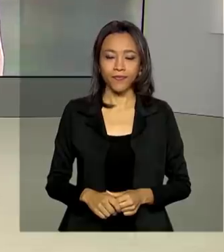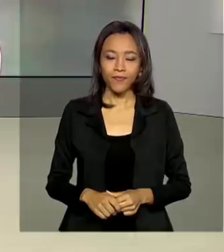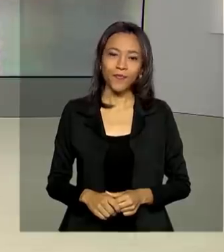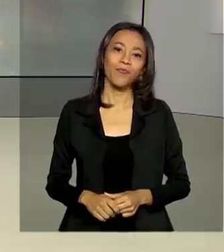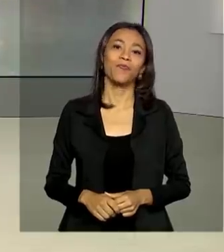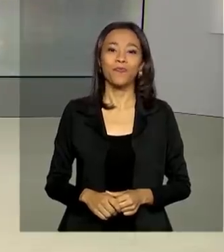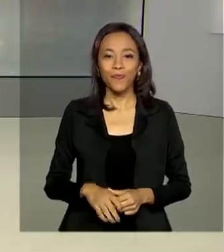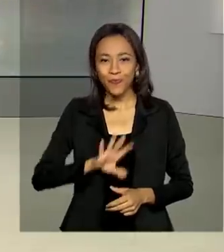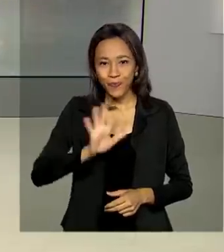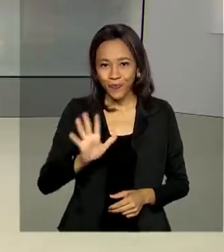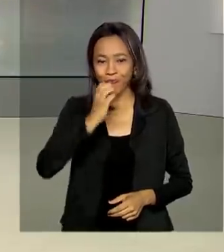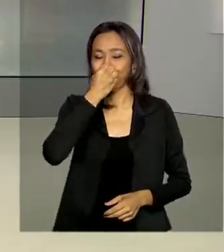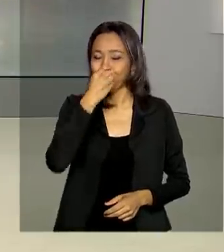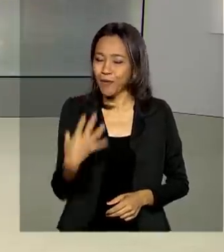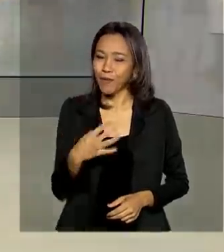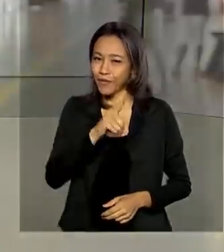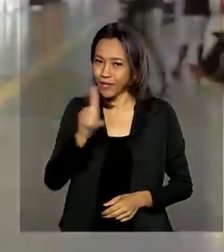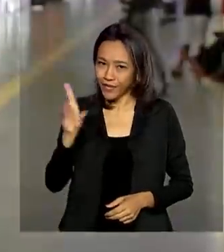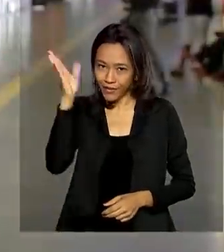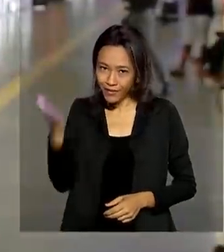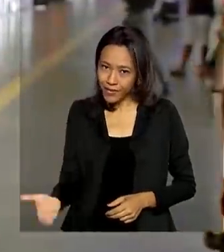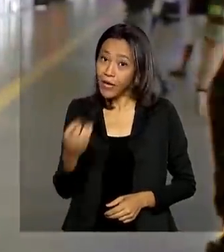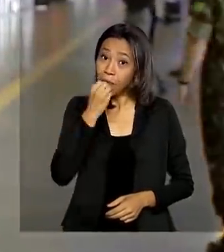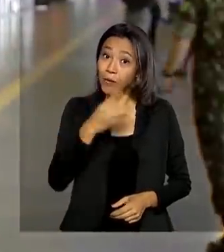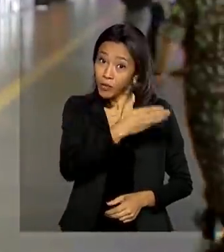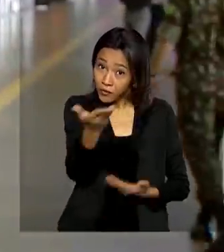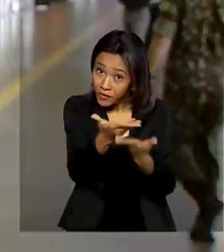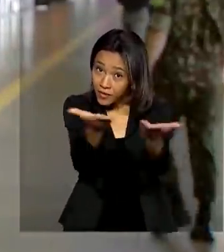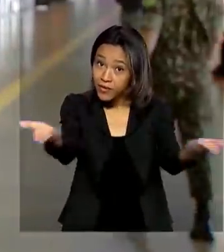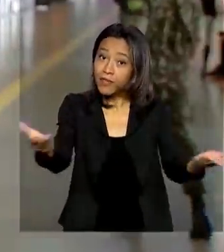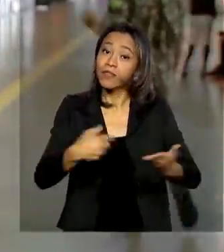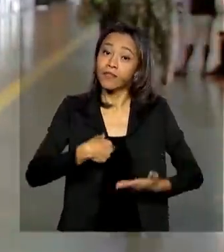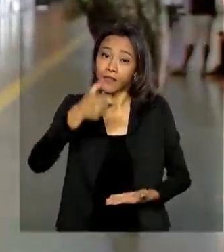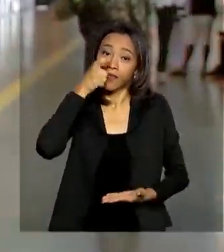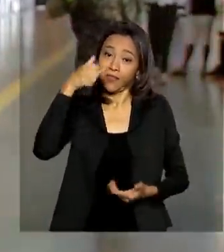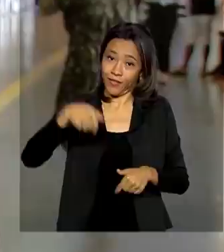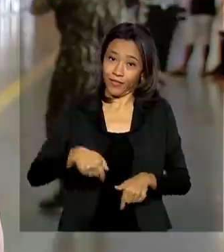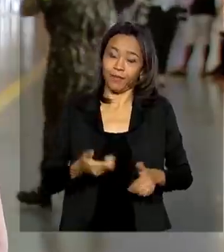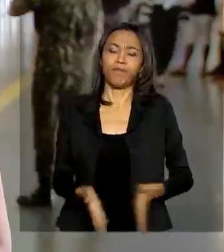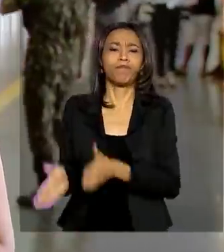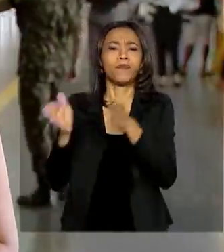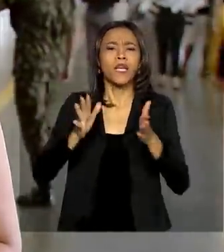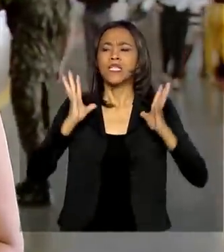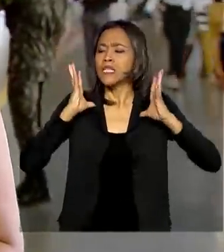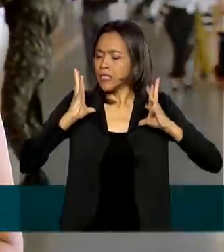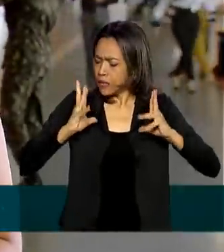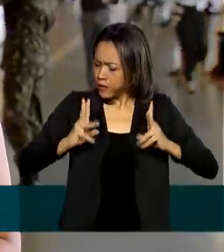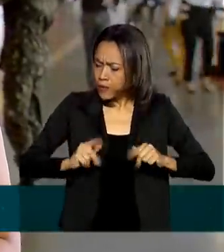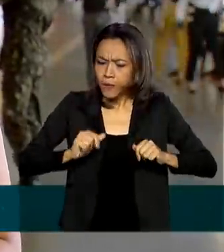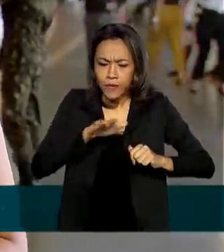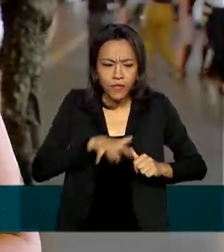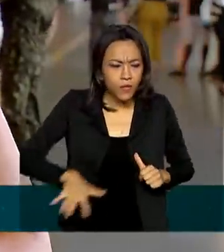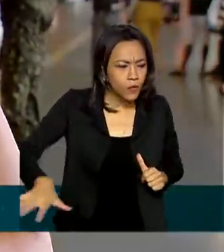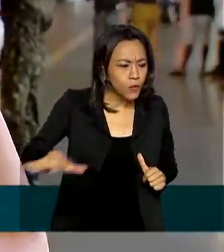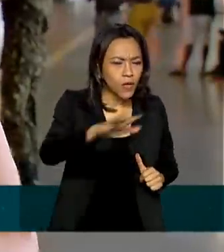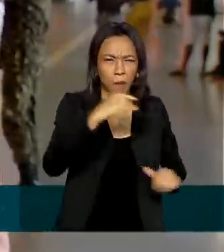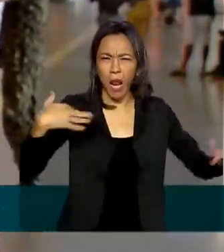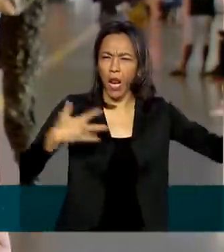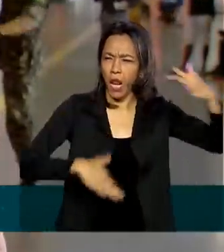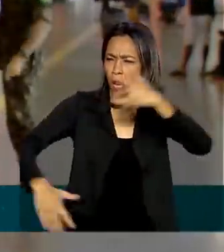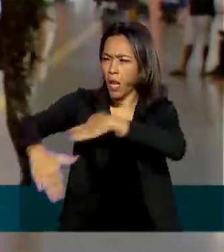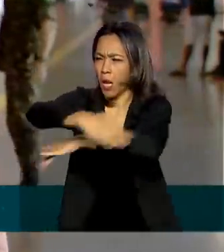Oi Renata, bom dia pra você. Bom dia pra você que acompanha a TV Brasil. Essa desinfecção de áreas públicas por onde